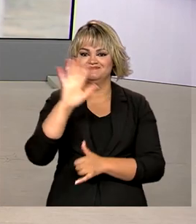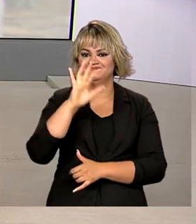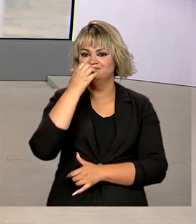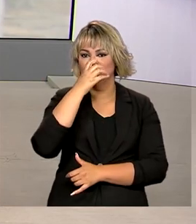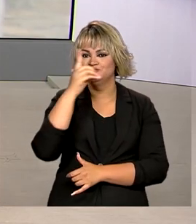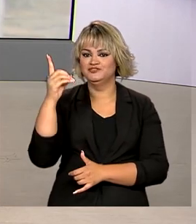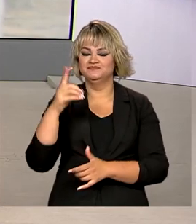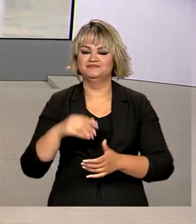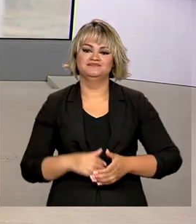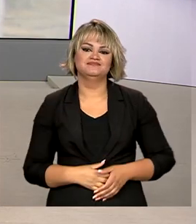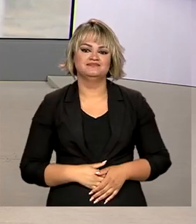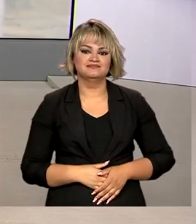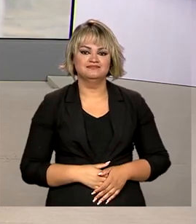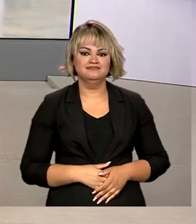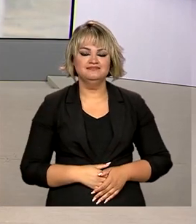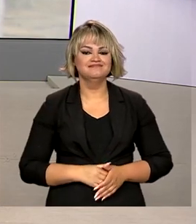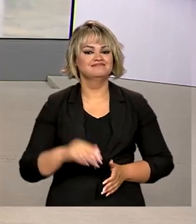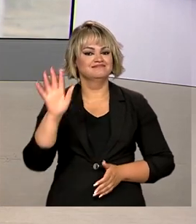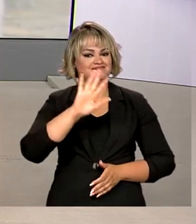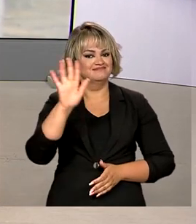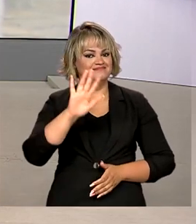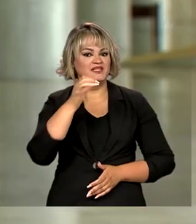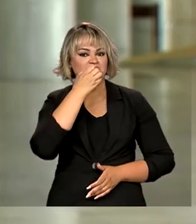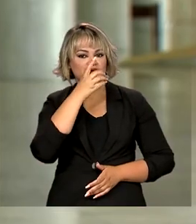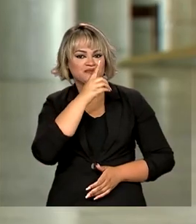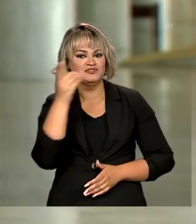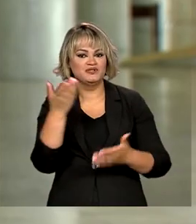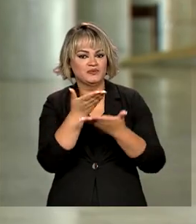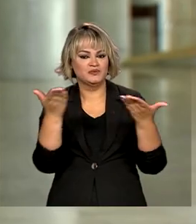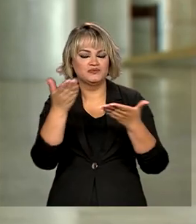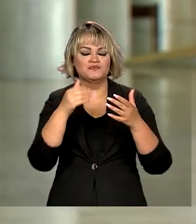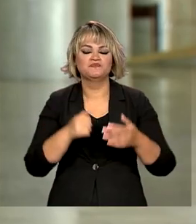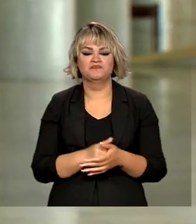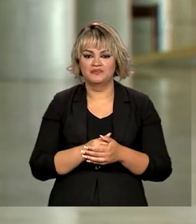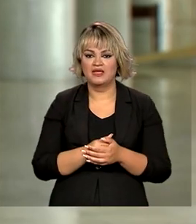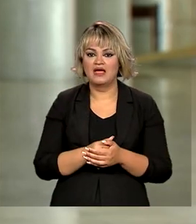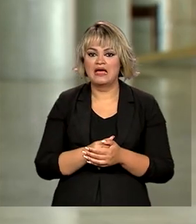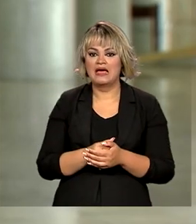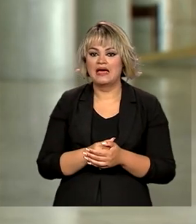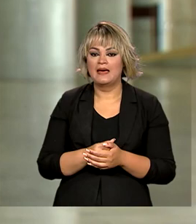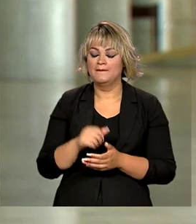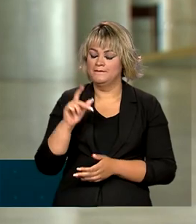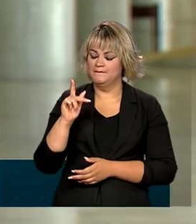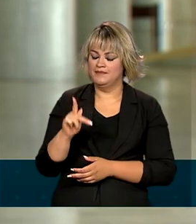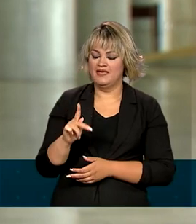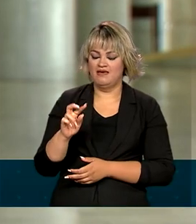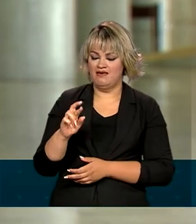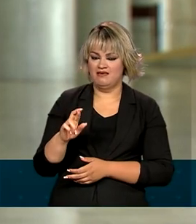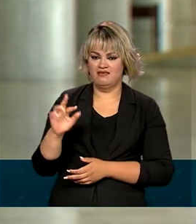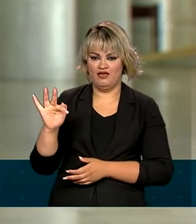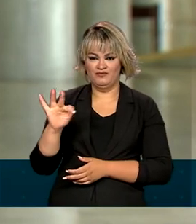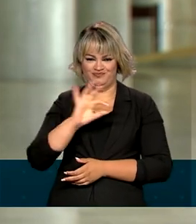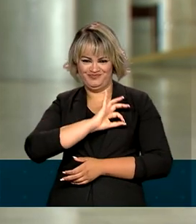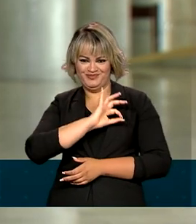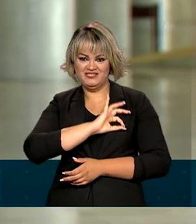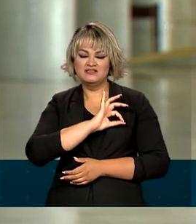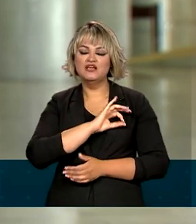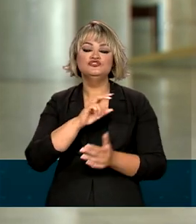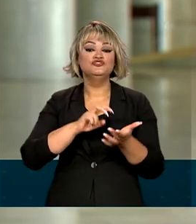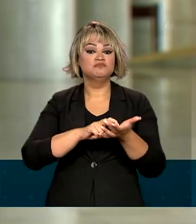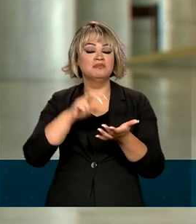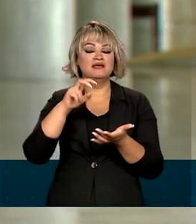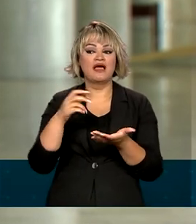bom dia. Bom dia, Renata, bom dia a todos. Olha, de acordo com a PRF, no início desta manhã,